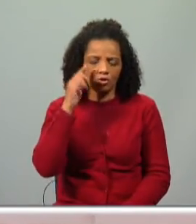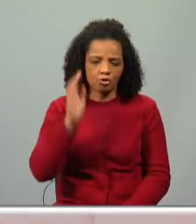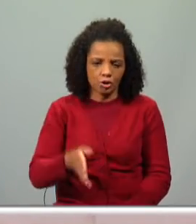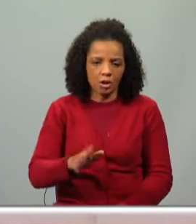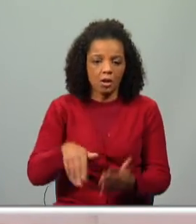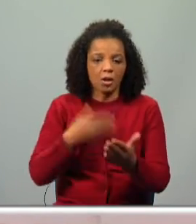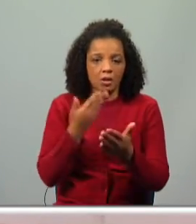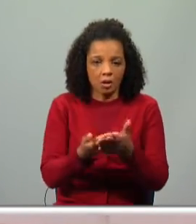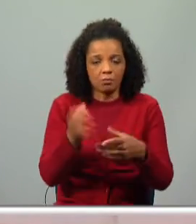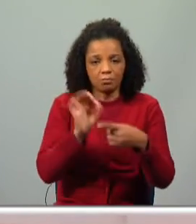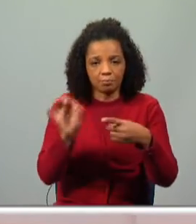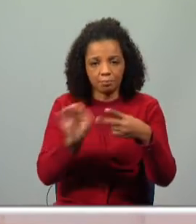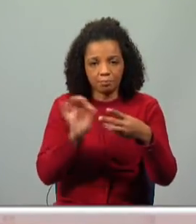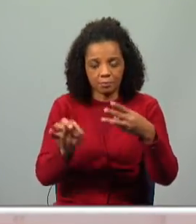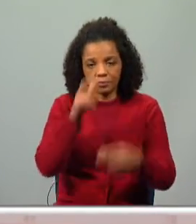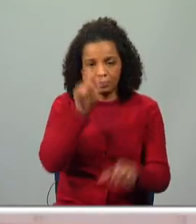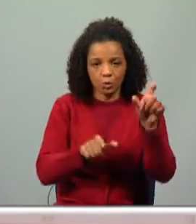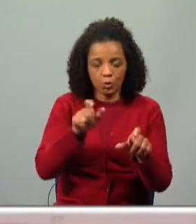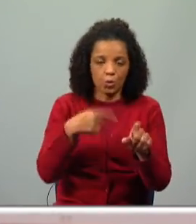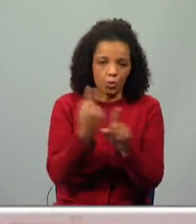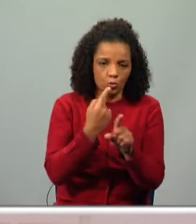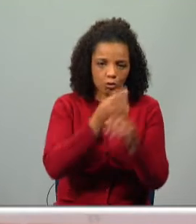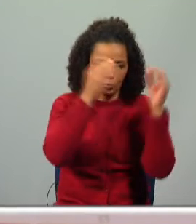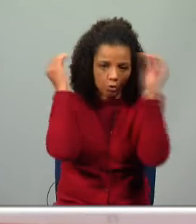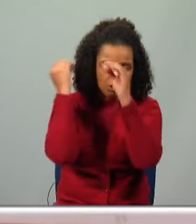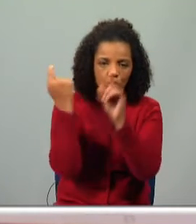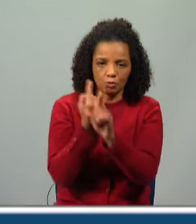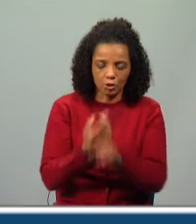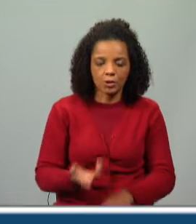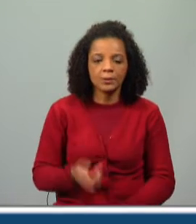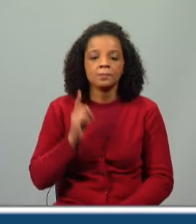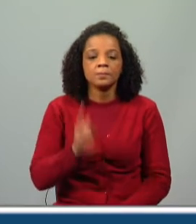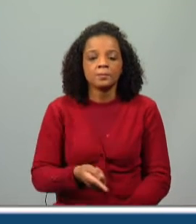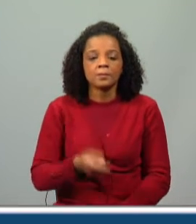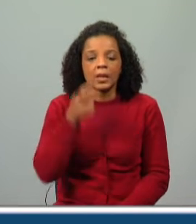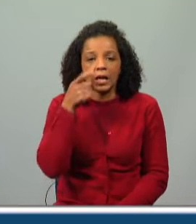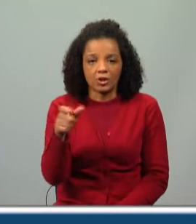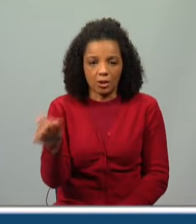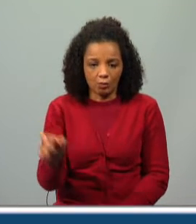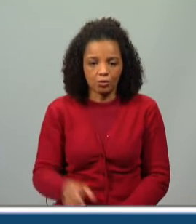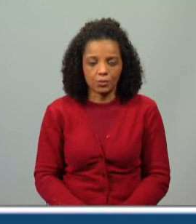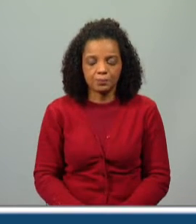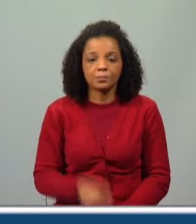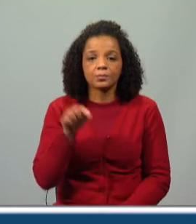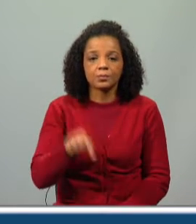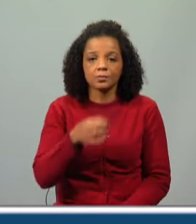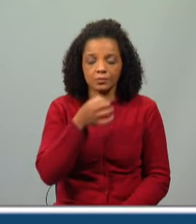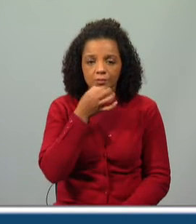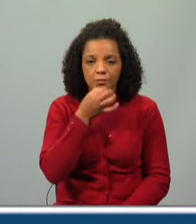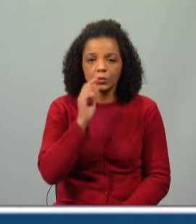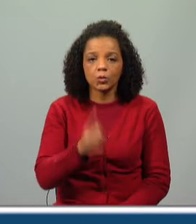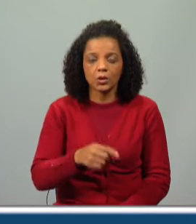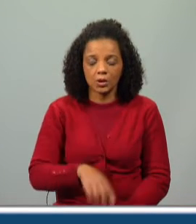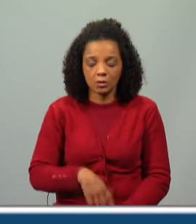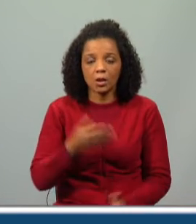que atribuem características às pessoas, ou às personagens, ou aos objetos, são os adjetivos. E hoje vamos então ver aqui o